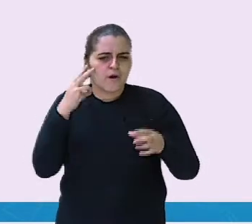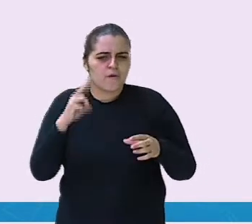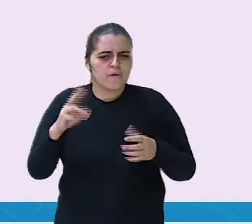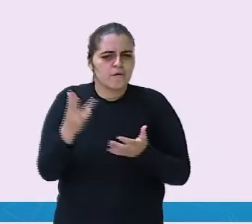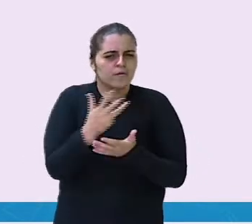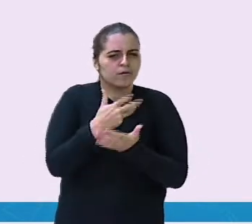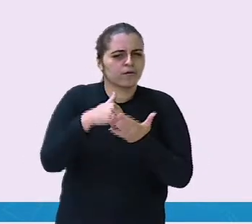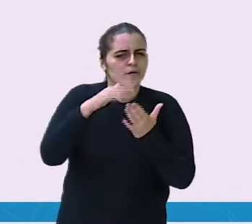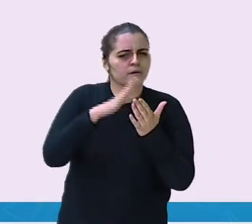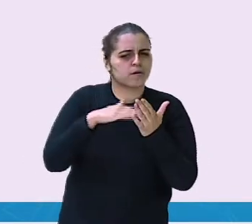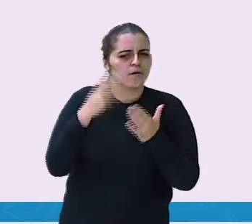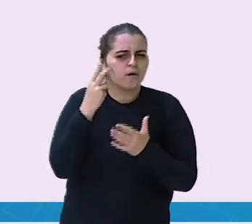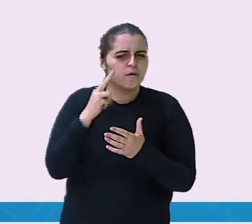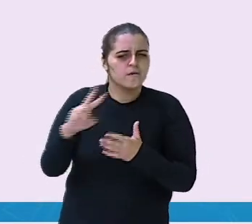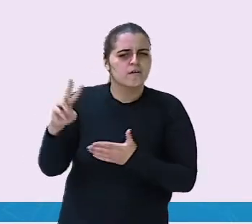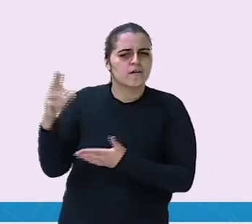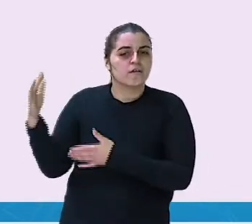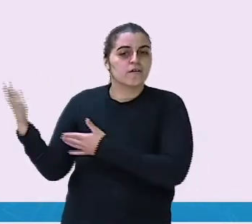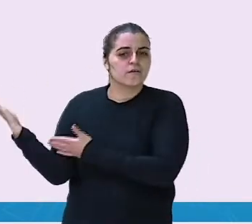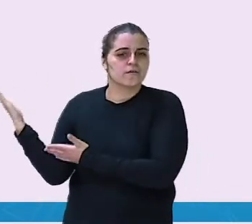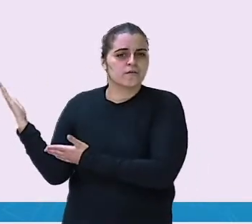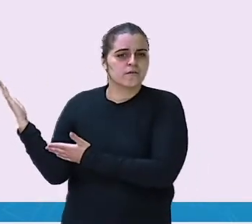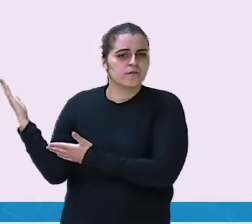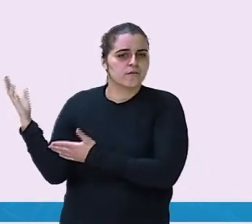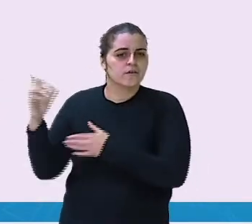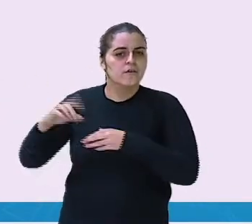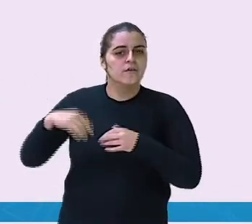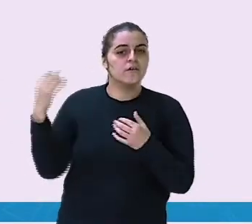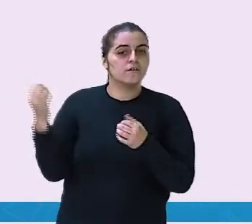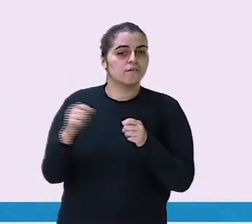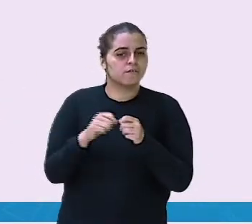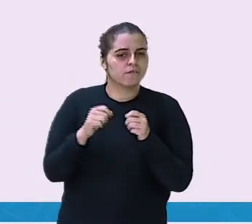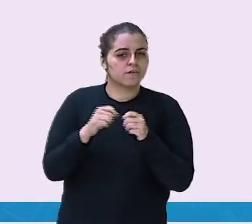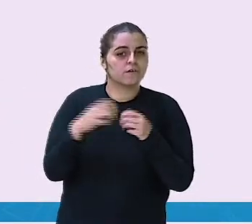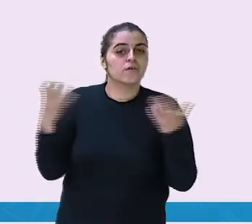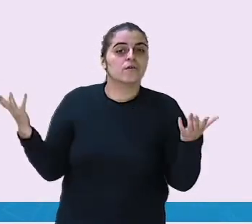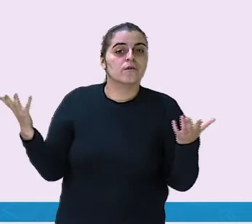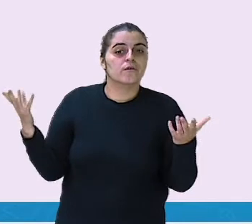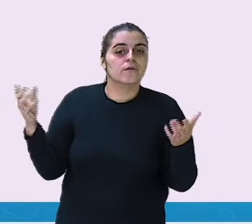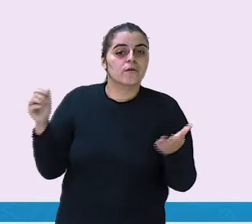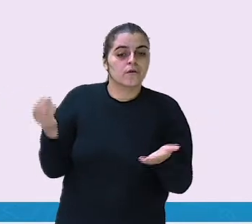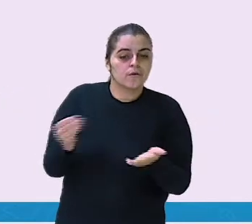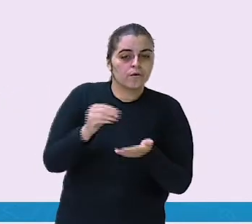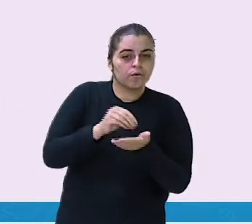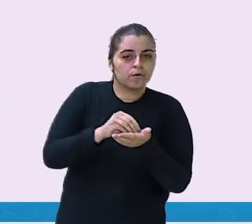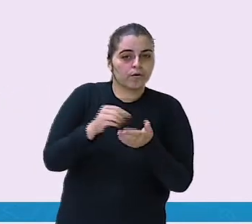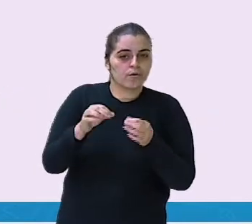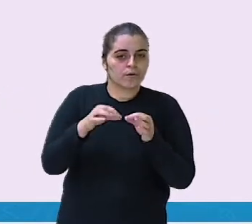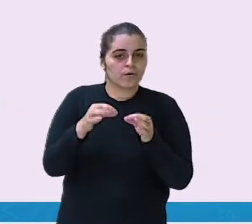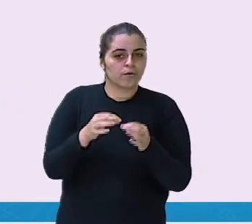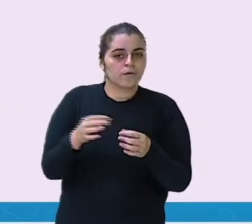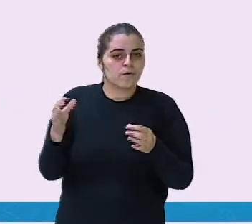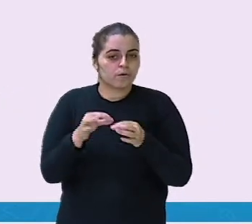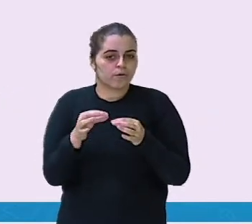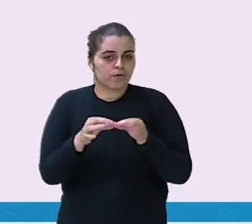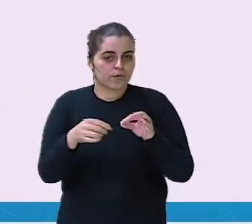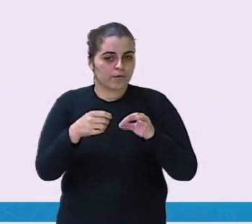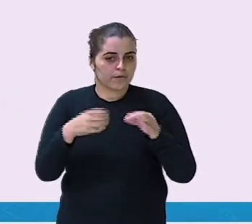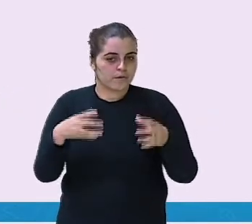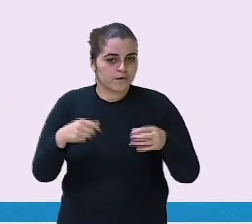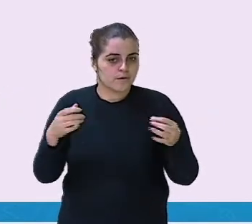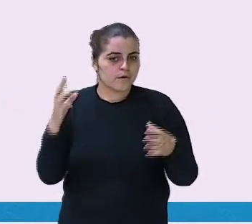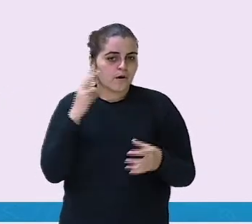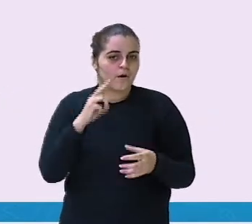artes. Então, está falando que no dia 5 de junho, fez o que? Colar o cordão de macarrão